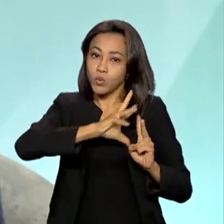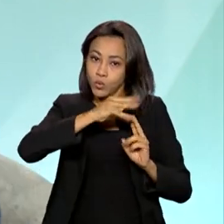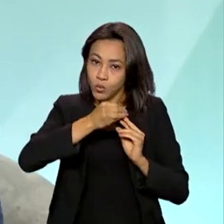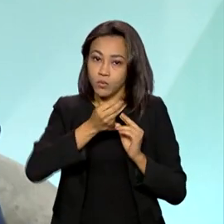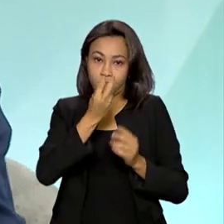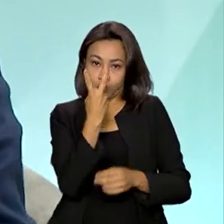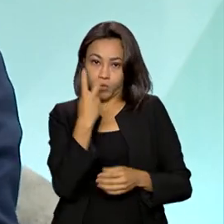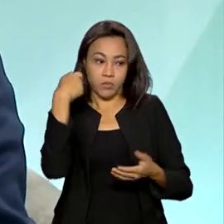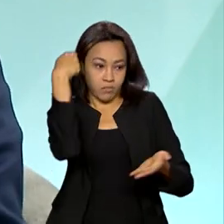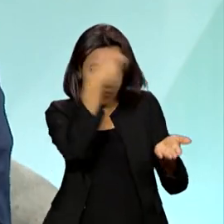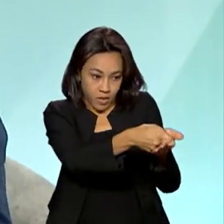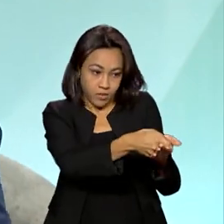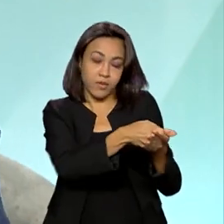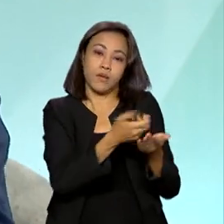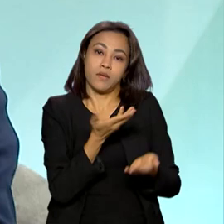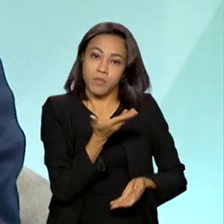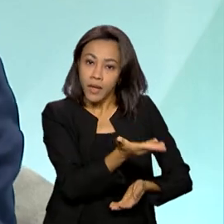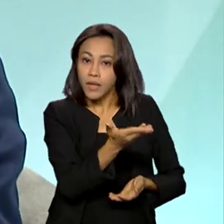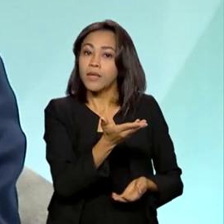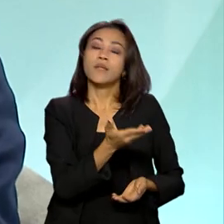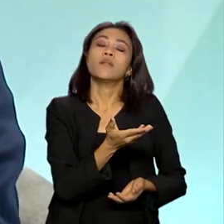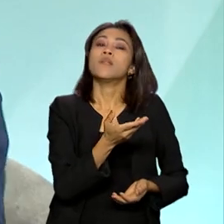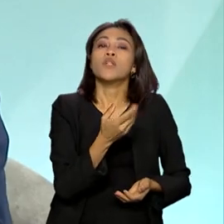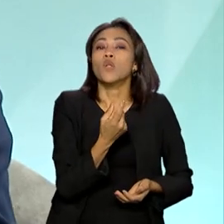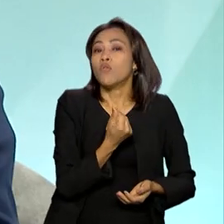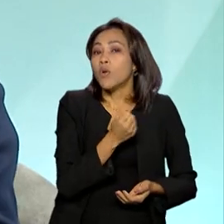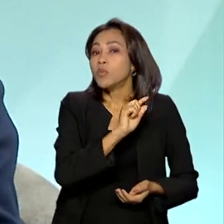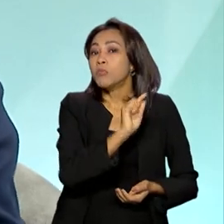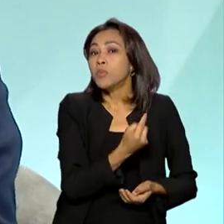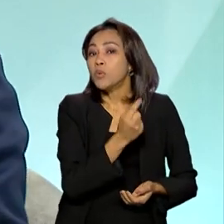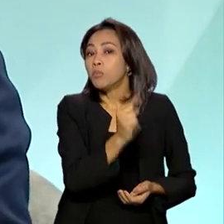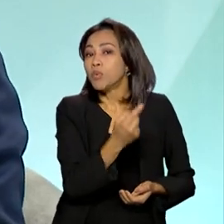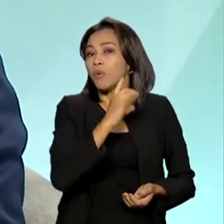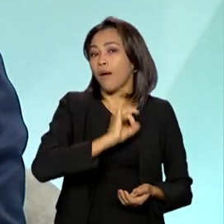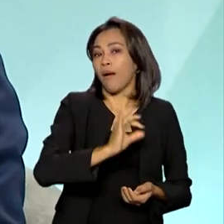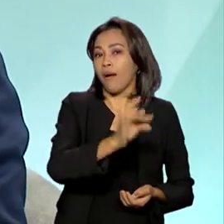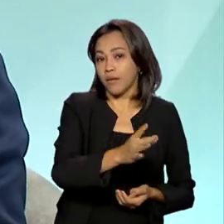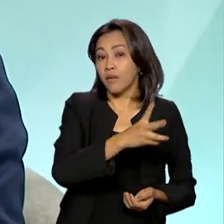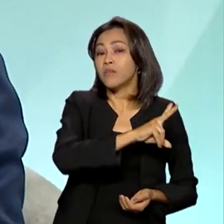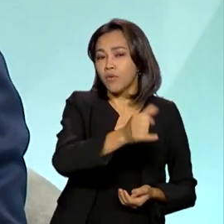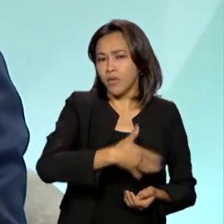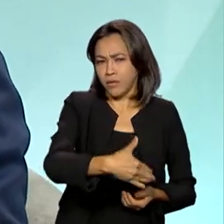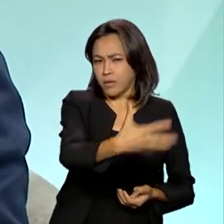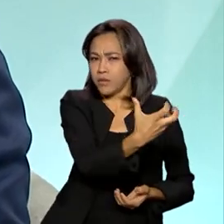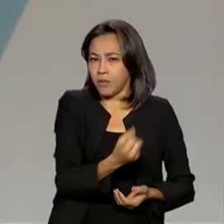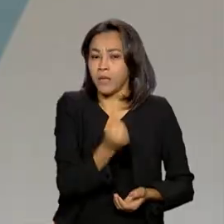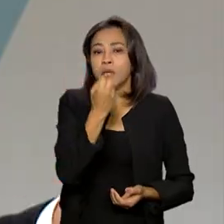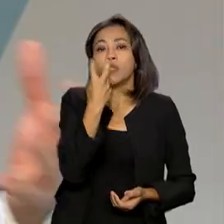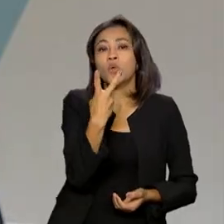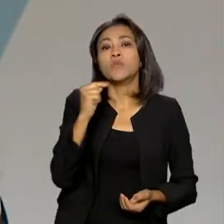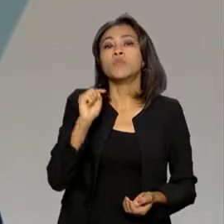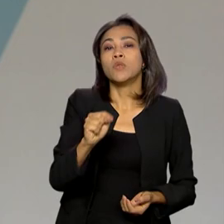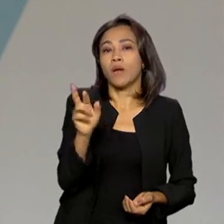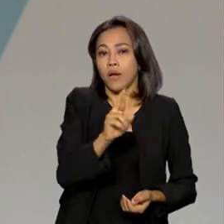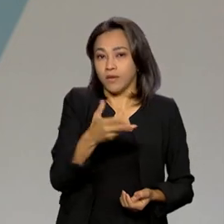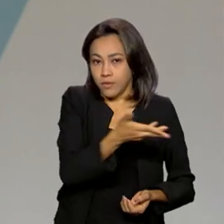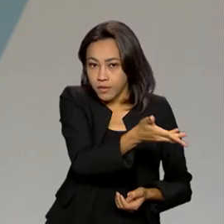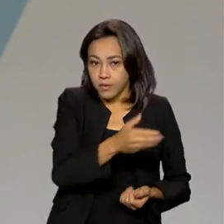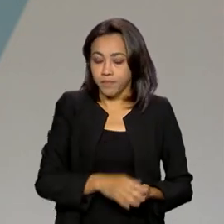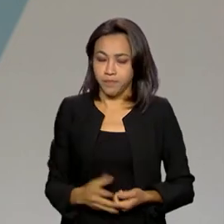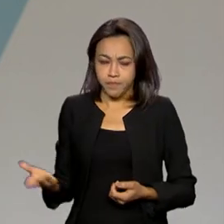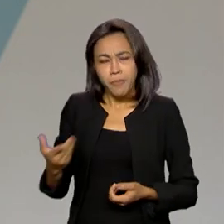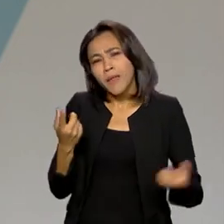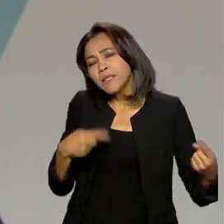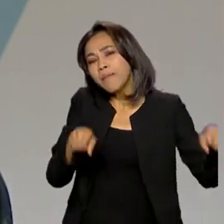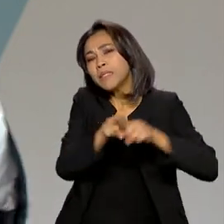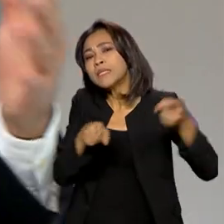dia 16 essas duas parcelas, cada uma no valor de mil reais, portanto, eles receberam dois mil reais. E essa parceria com